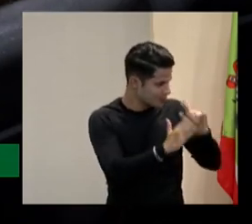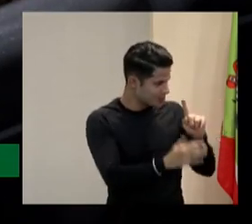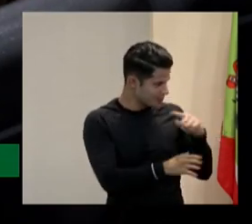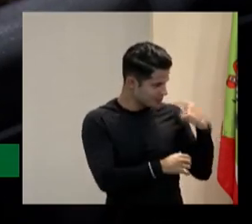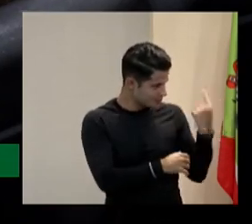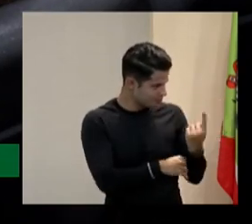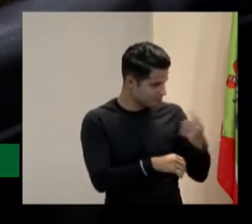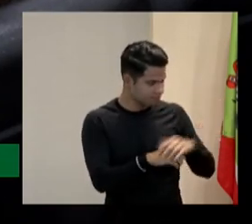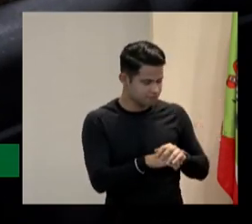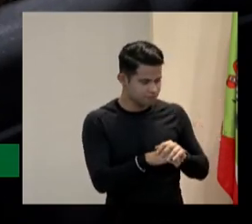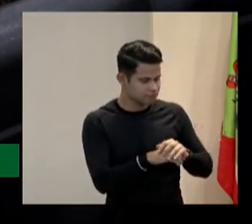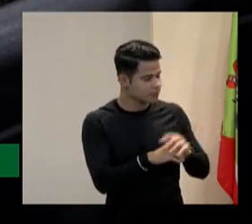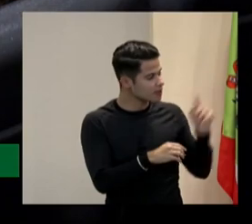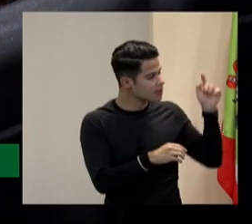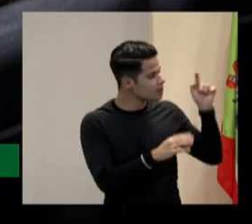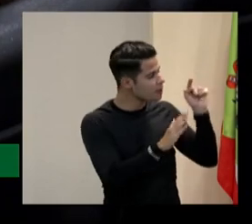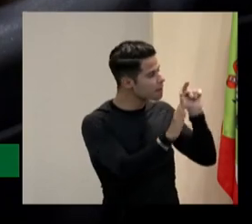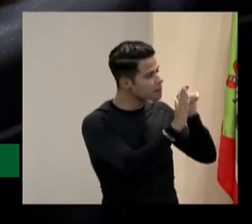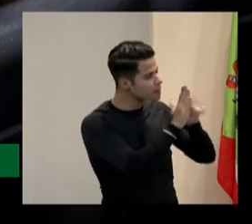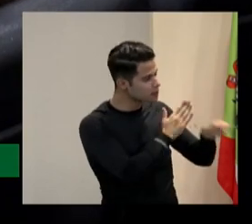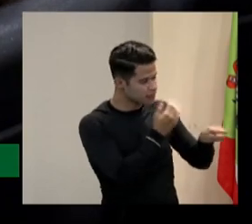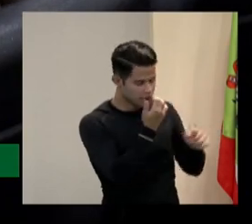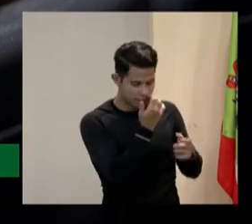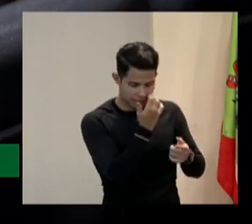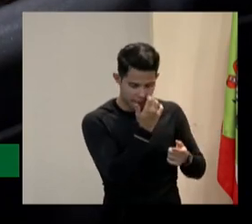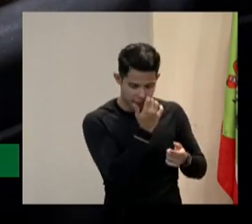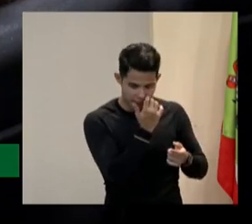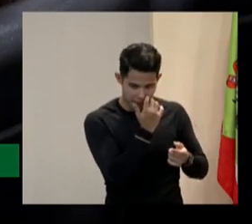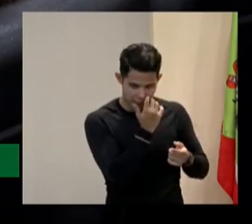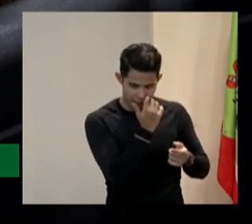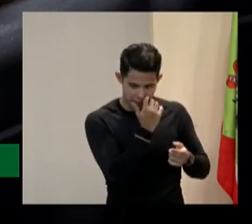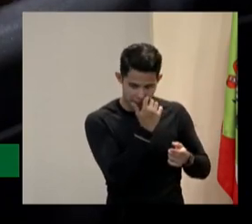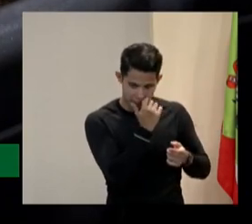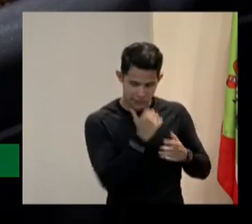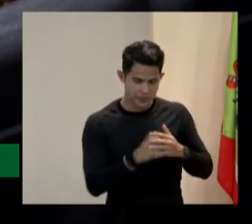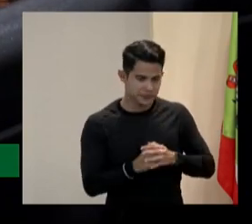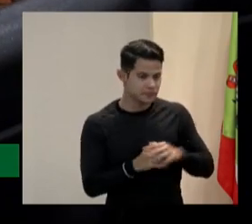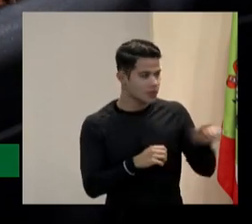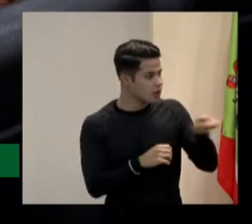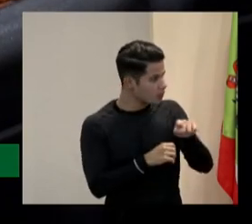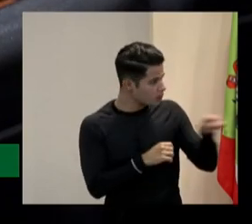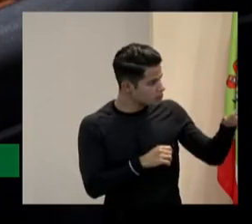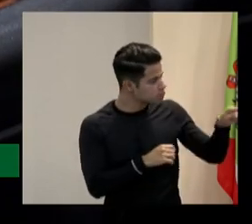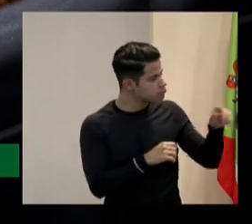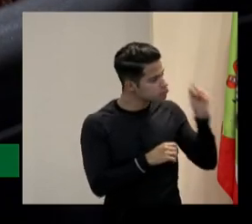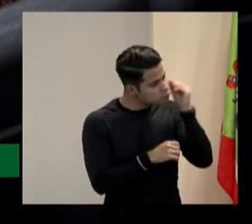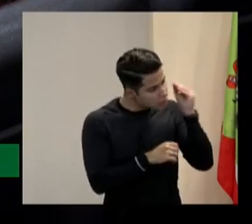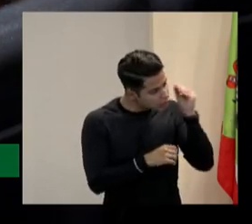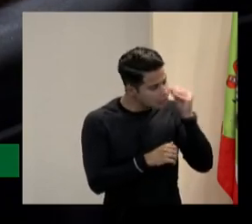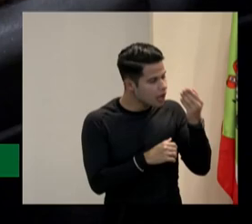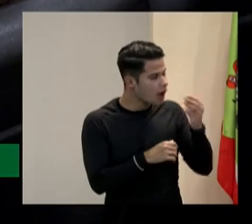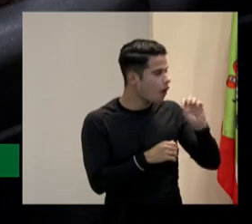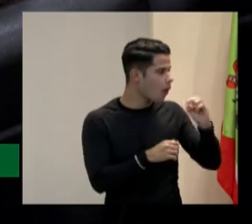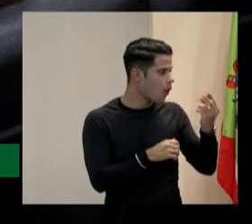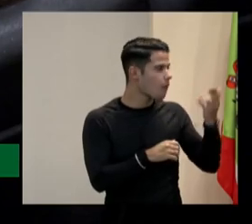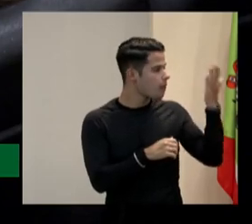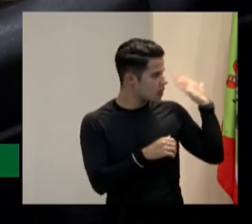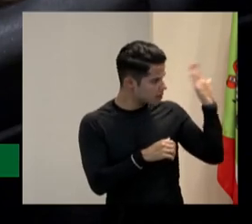pergunta eu quero te fazer a seguinte vocês tem tentado ou já fizeram